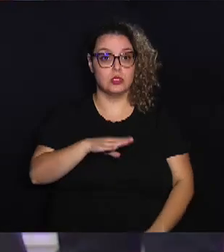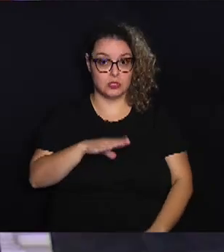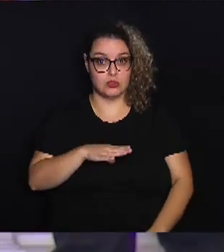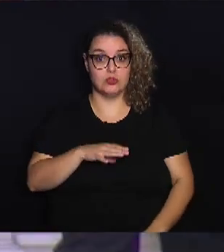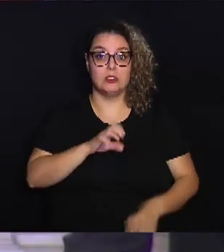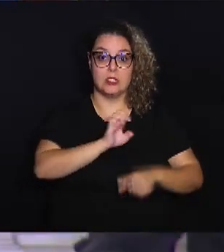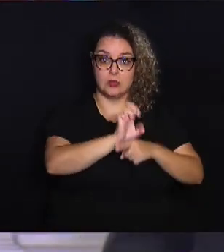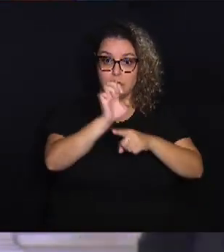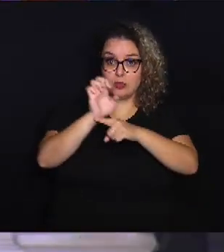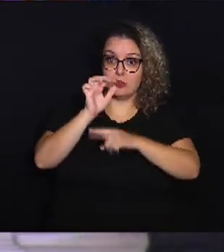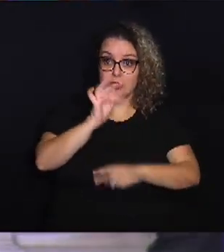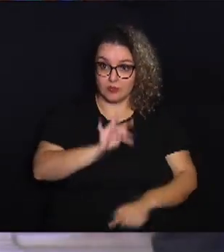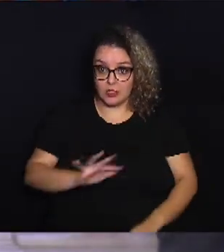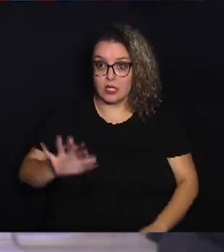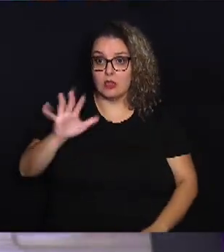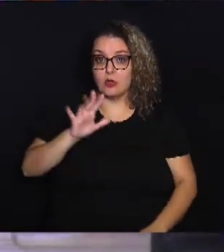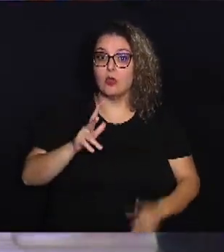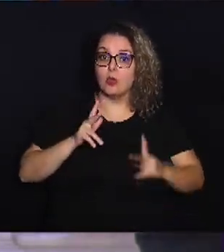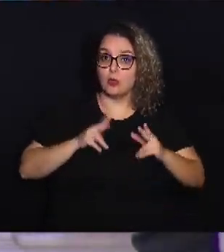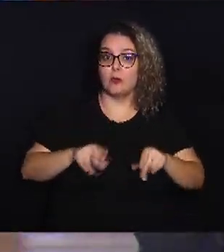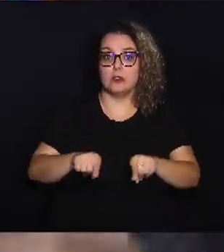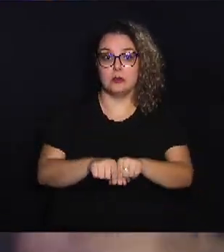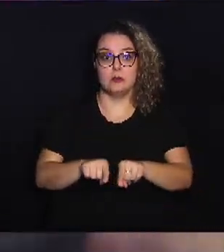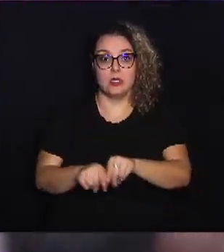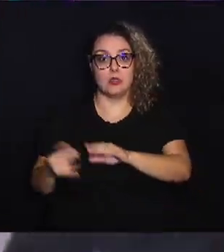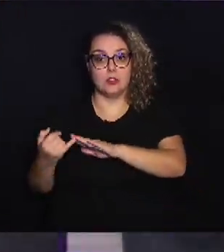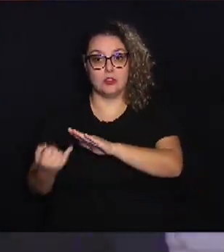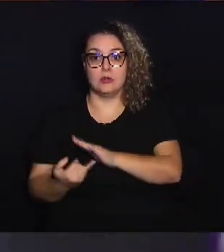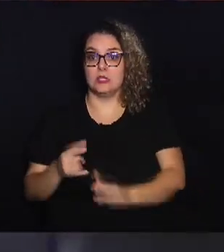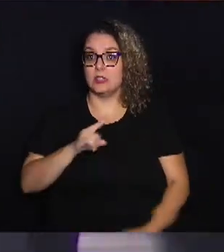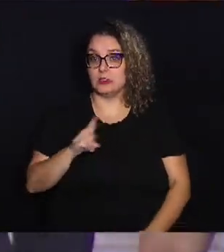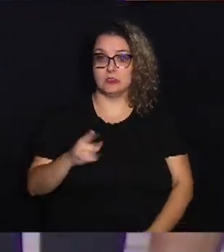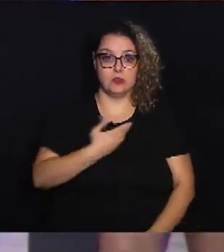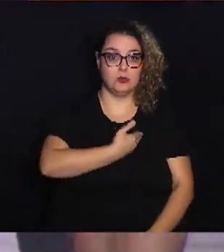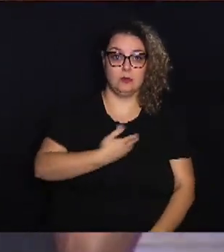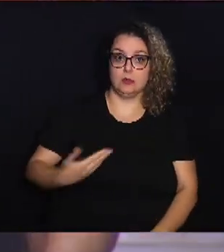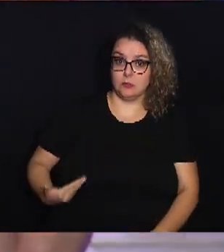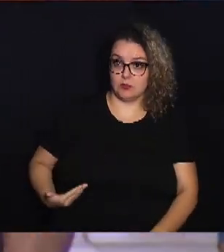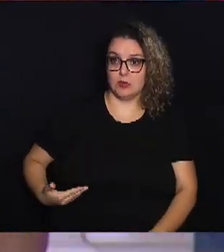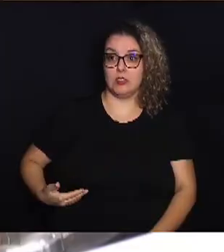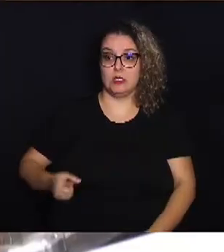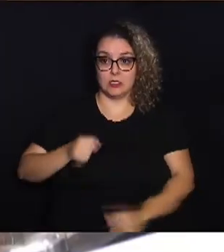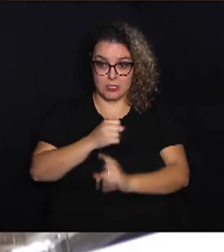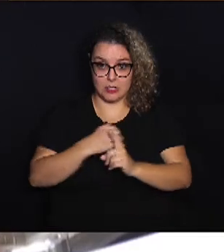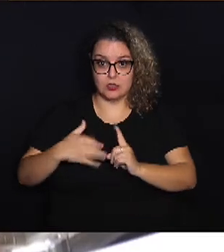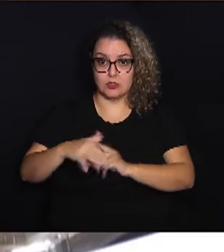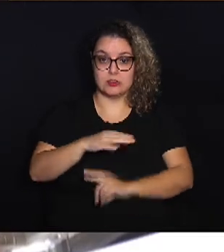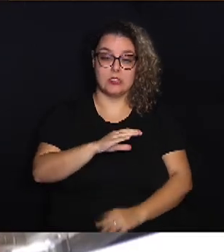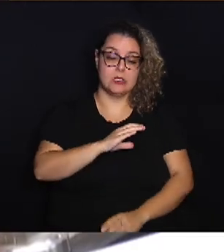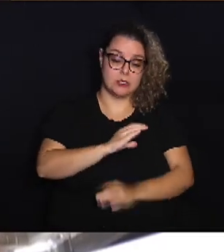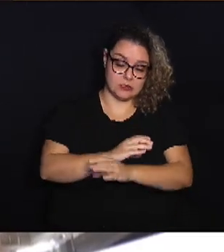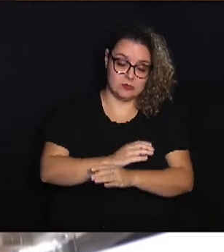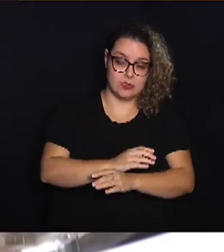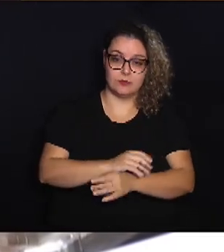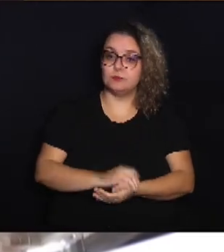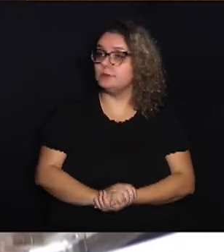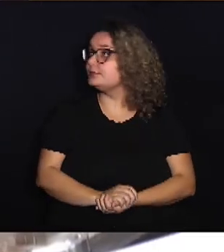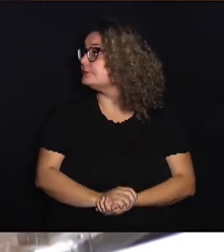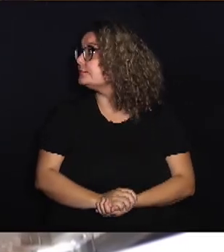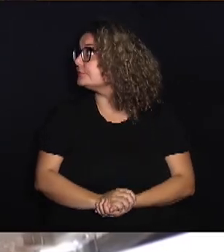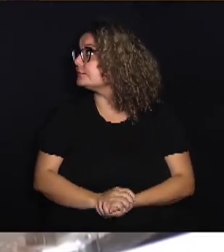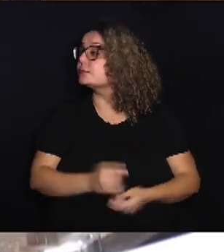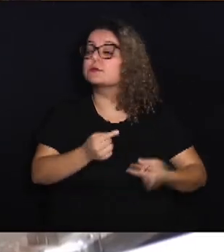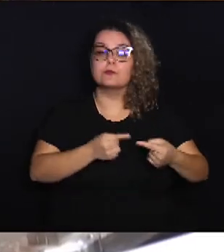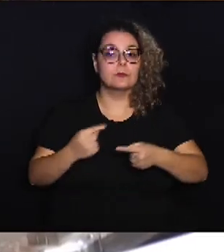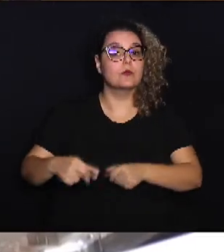estaduais e federais, bem como entidades não governamentais e a sociedade civil. Isso é um debate nacional, que